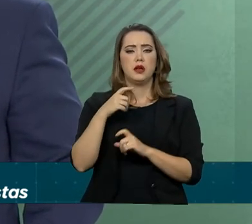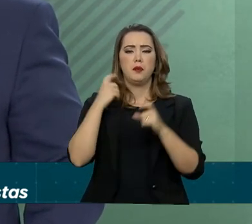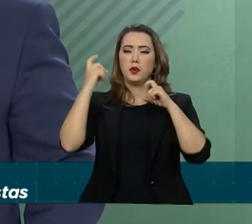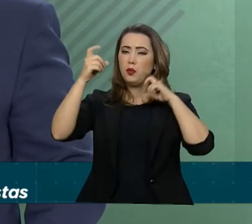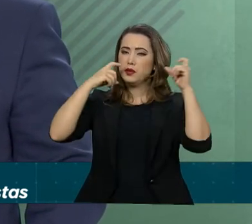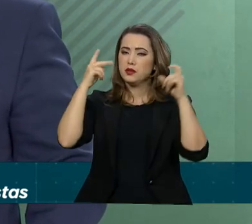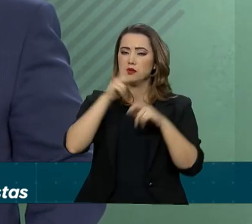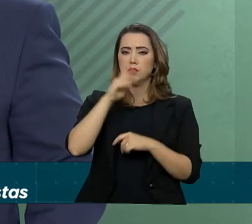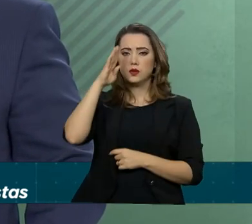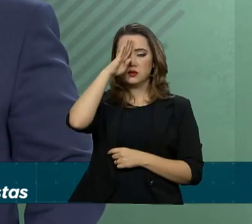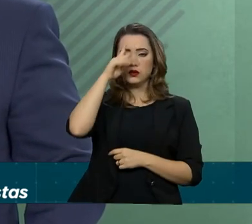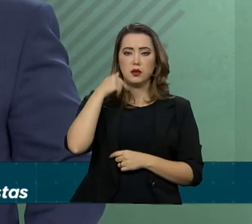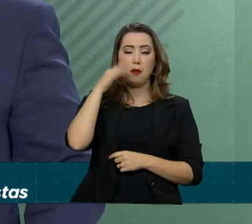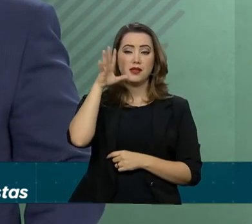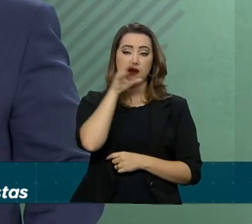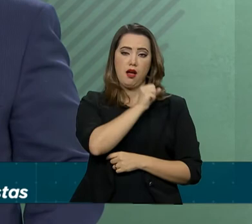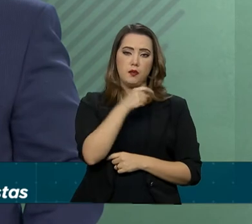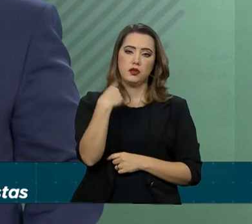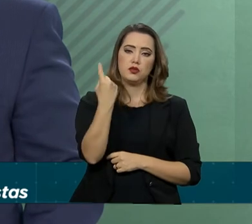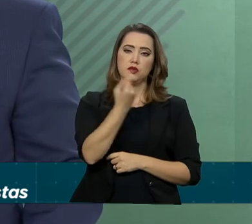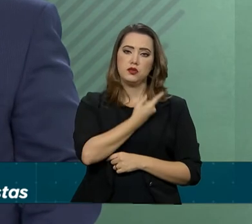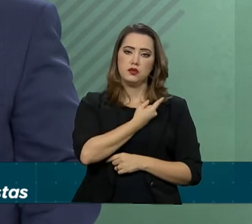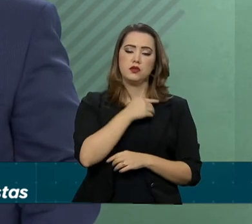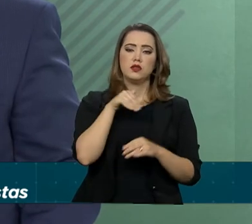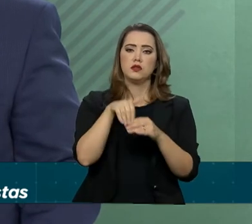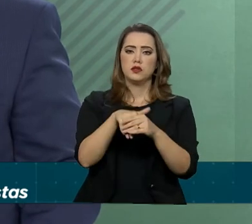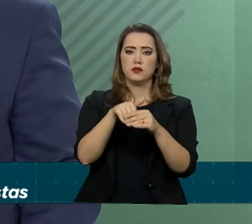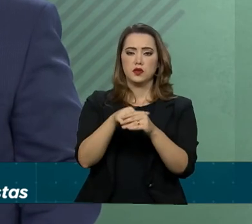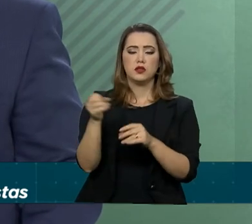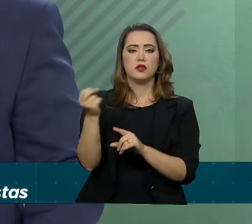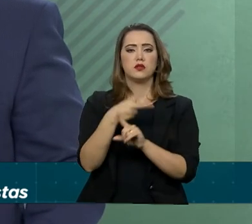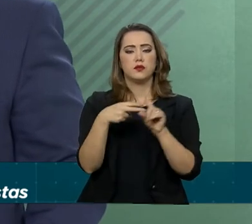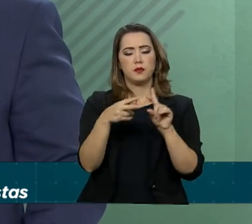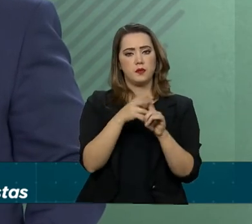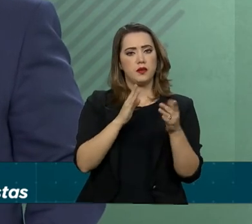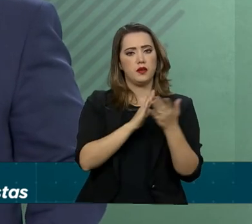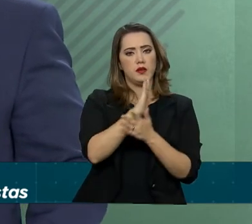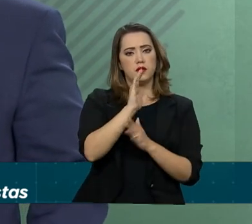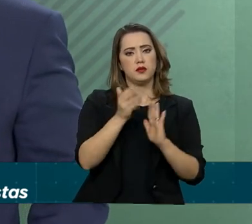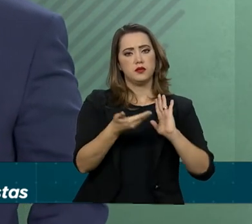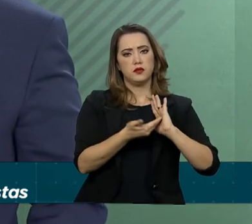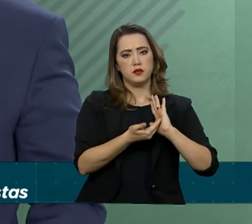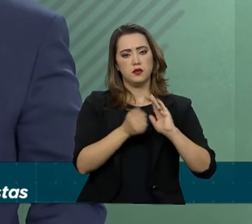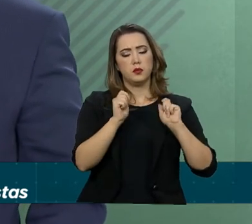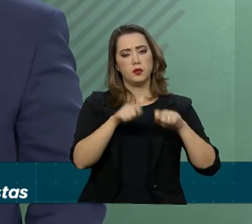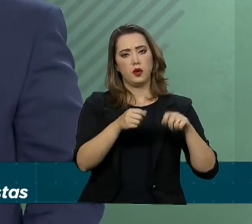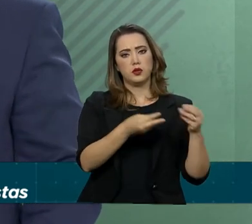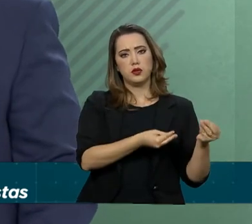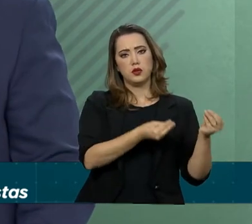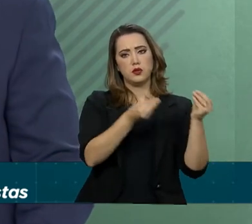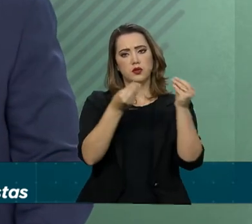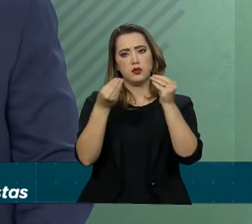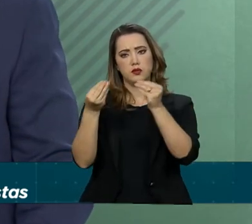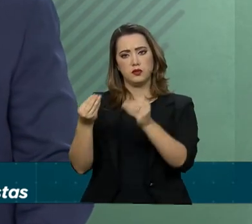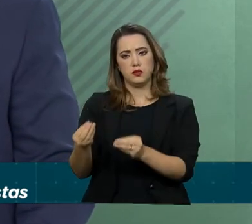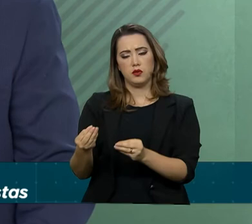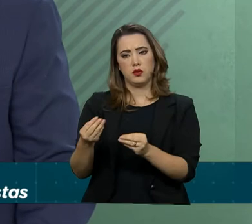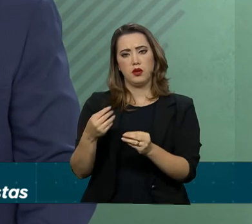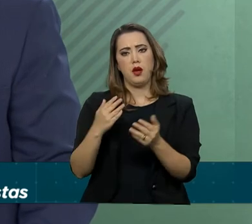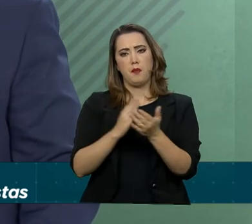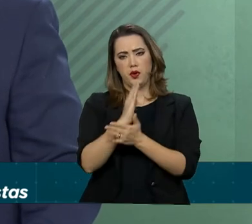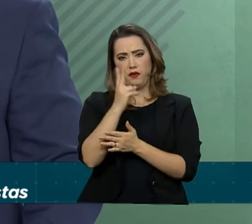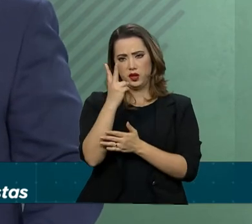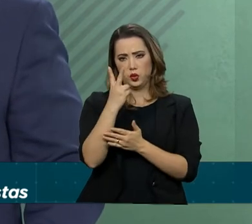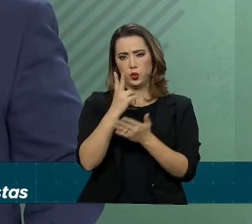não resta a menor dúvida, é quanto mais rápido nós tivermos a nova Previdência aprovada na Câmara e que ela possa, a partir desta aprovação,